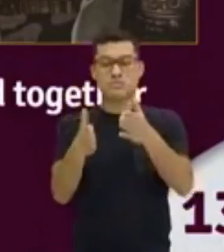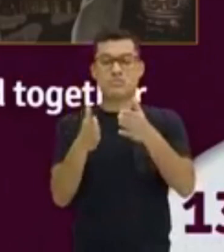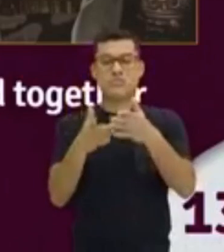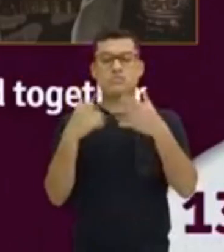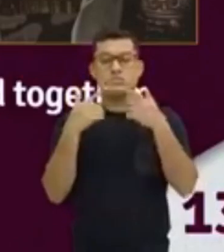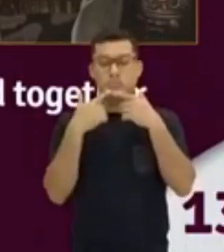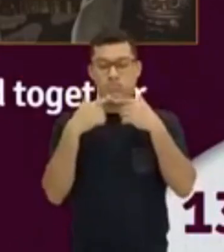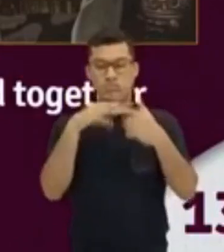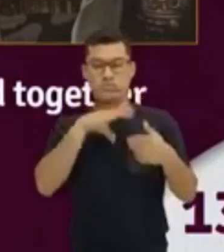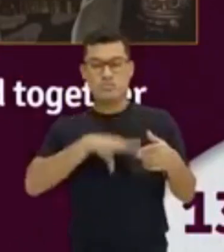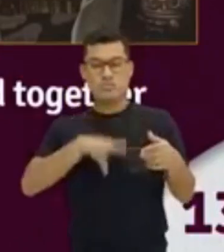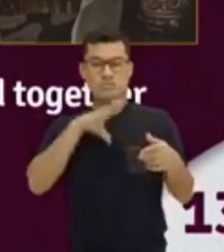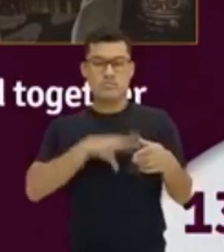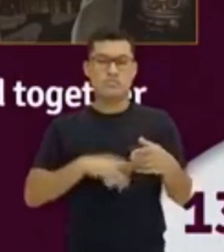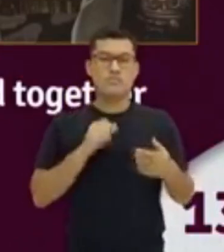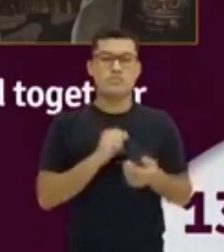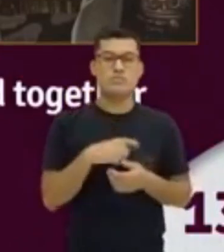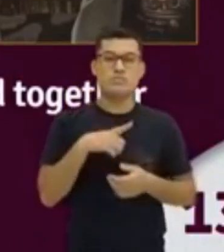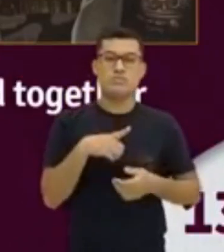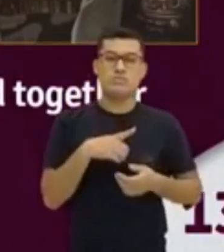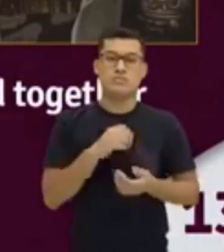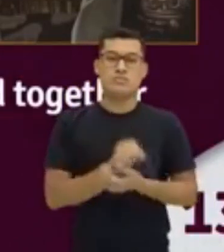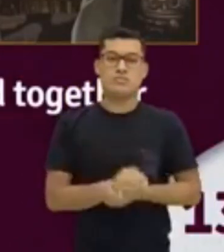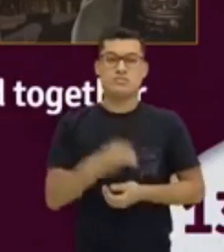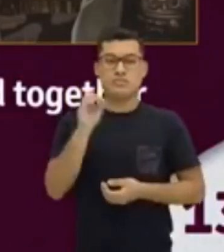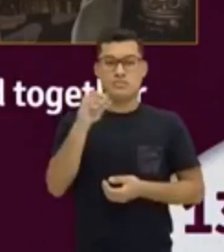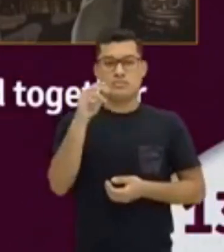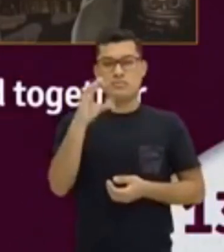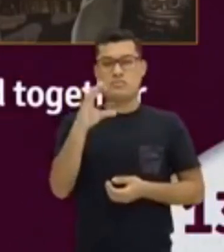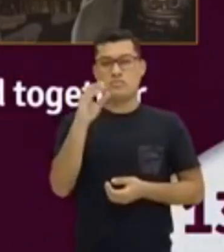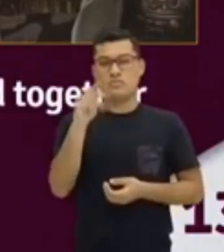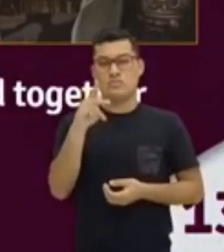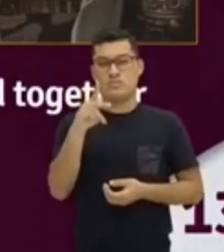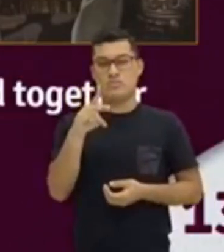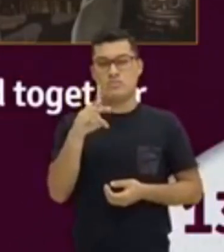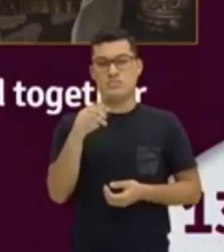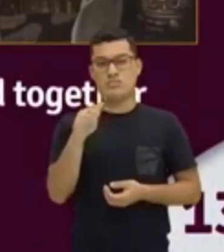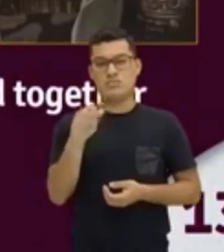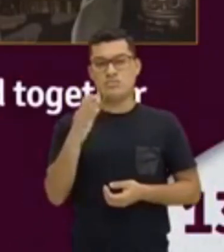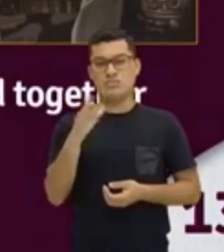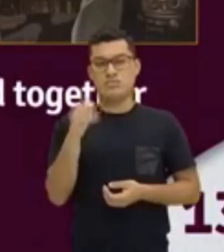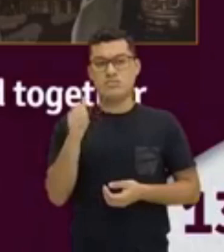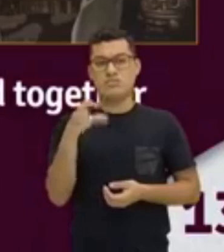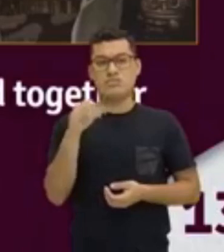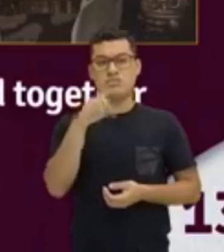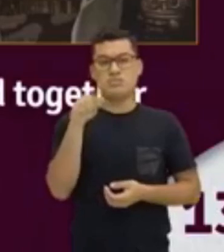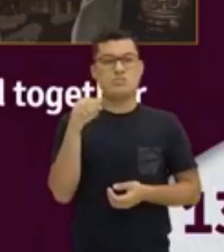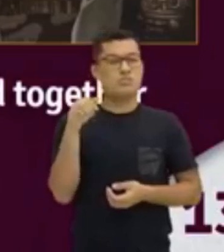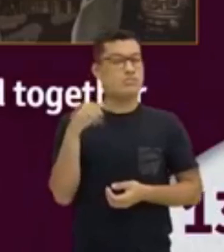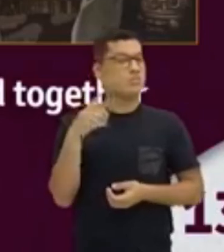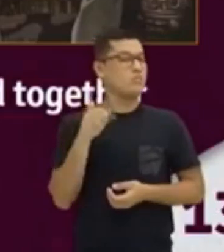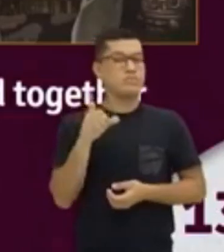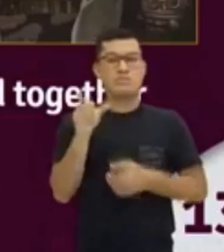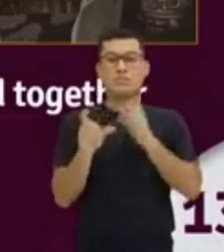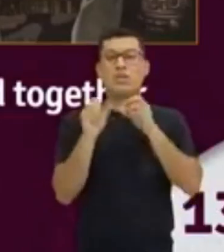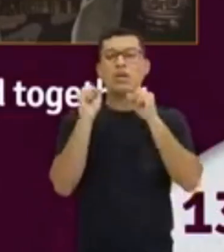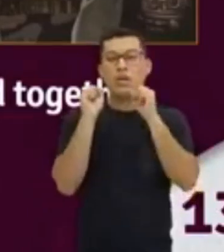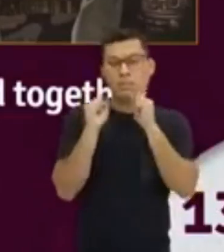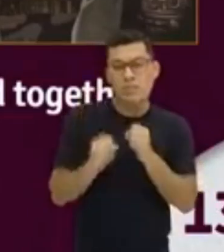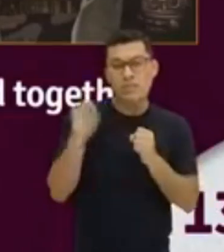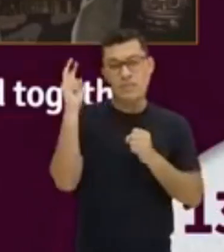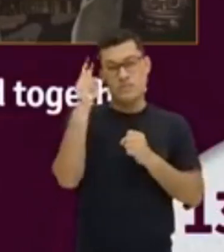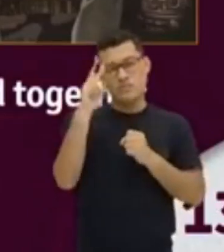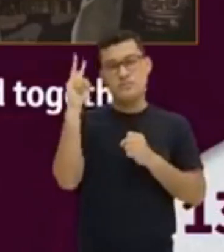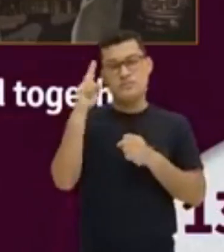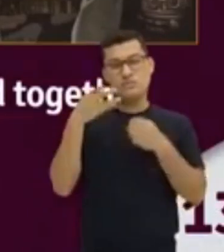Nacionalidade. Aqui também é transparente. Ocupação. Aqui já não é. Mas eu posso lembrar que é o dia do